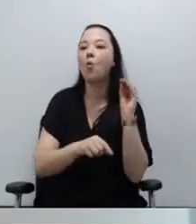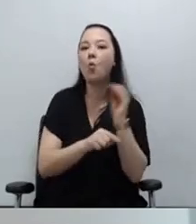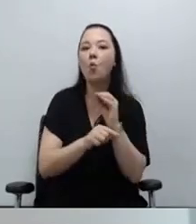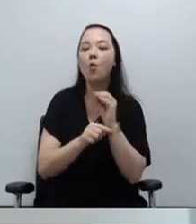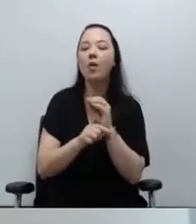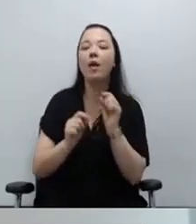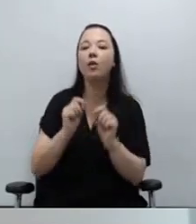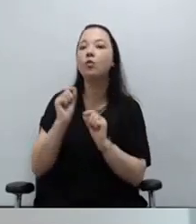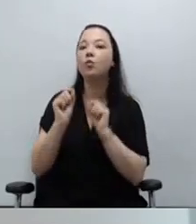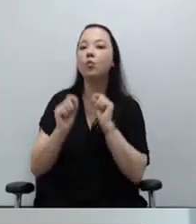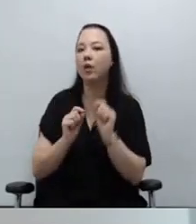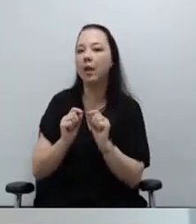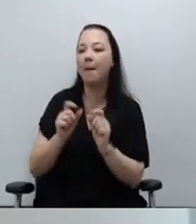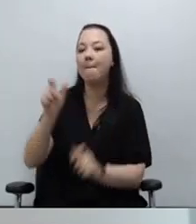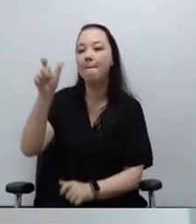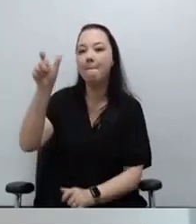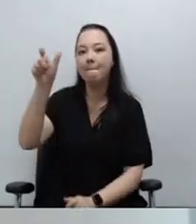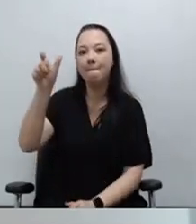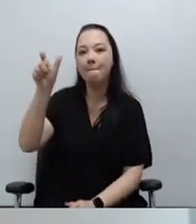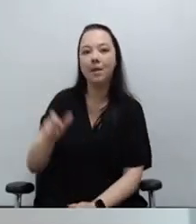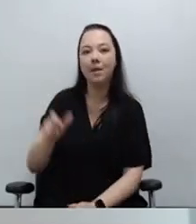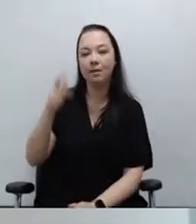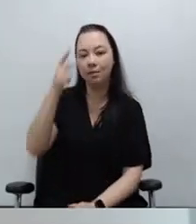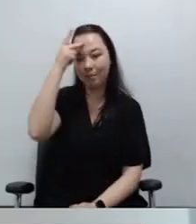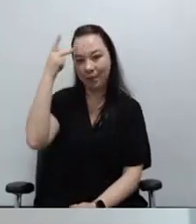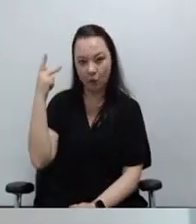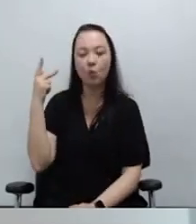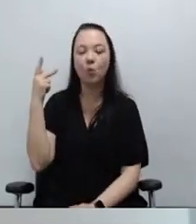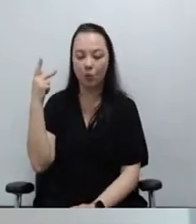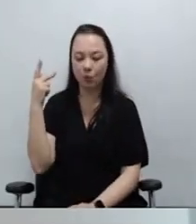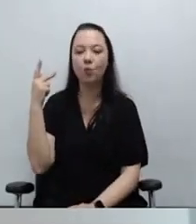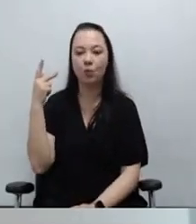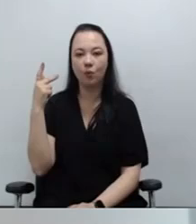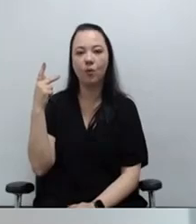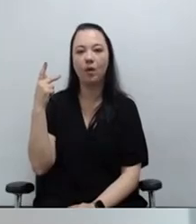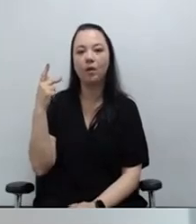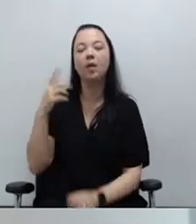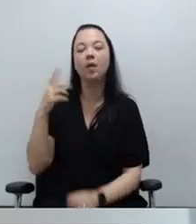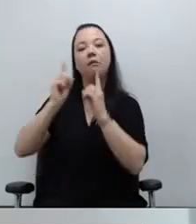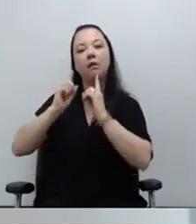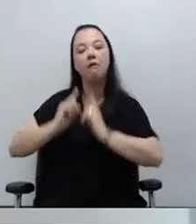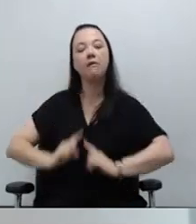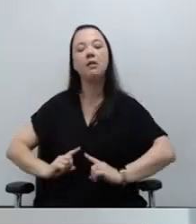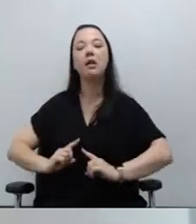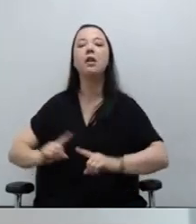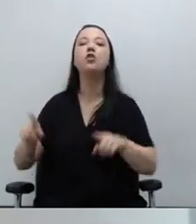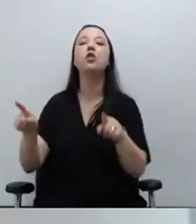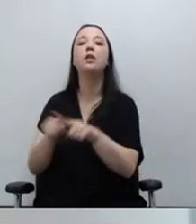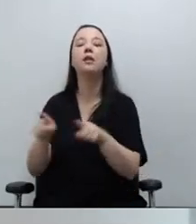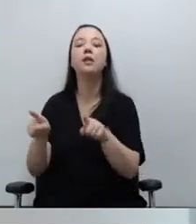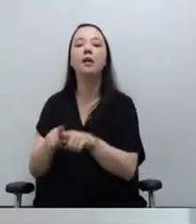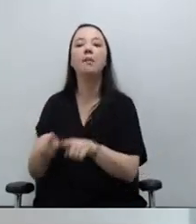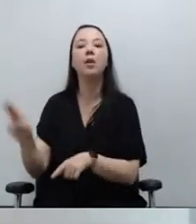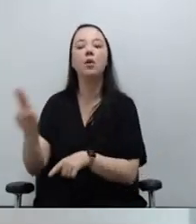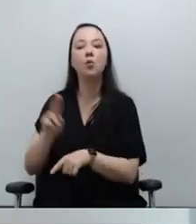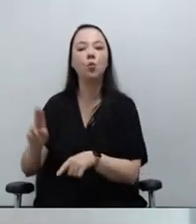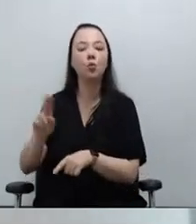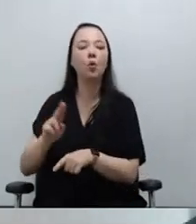todo o quadro interno da instituição e também para usuários e usuárias da política